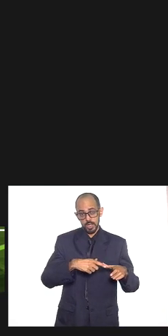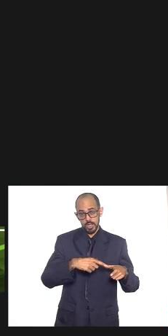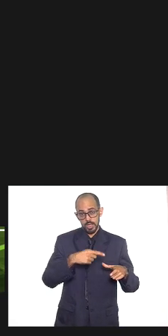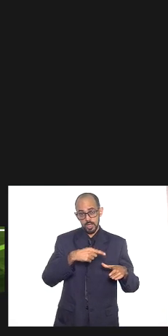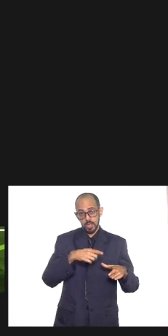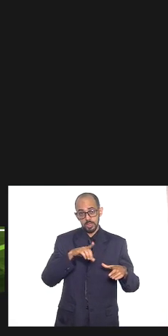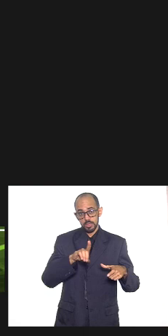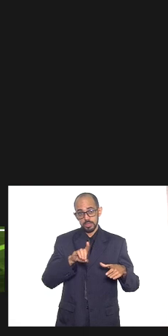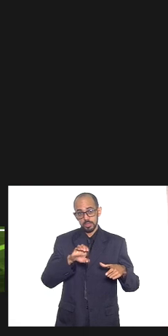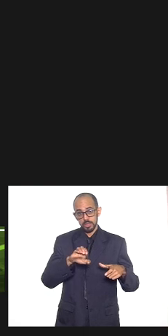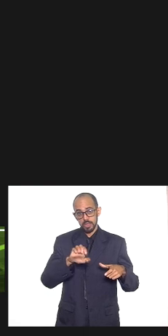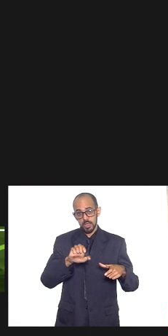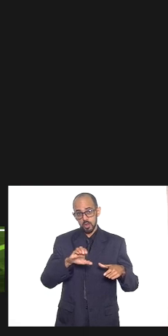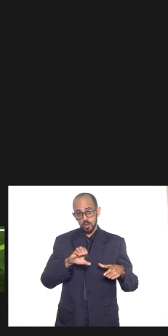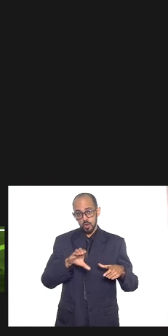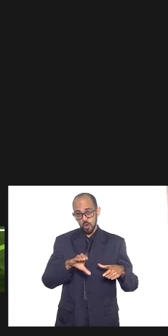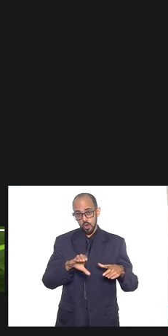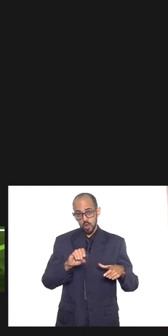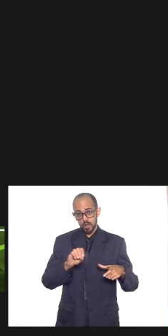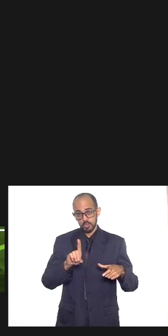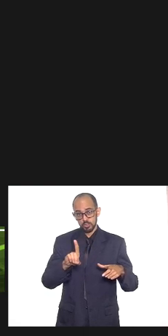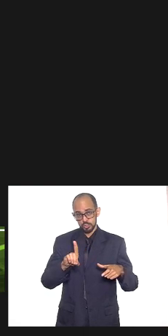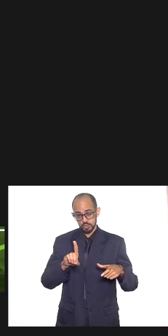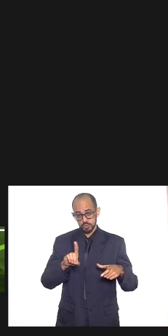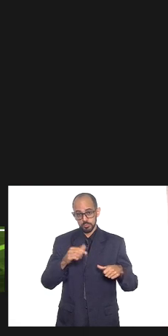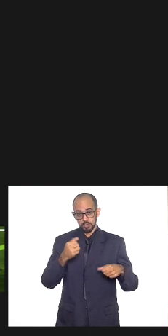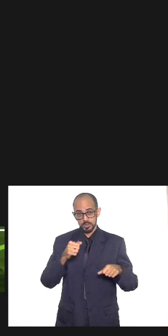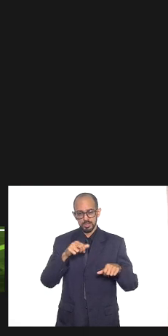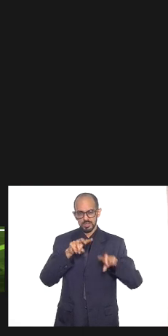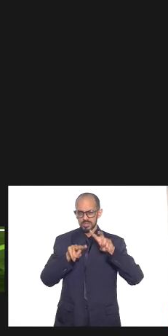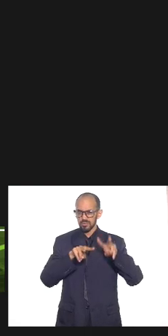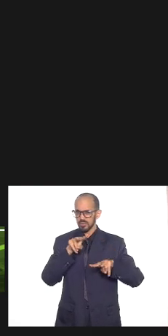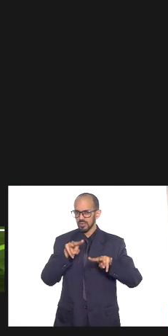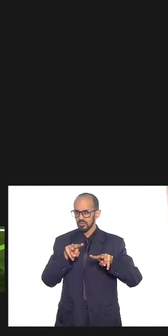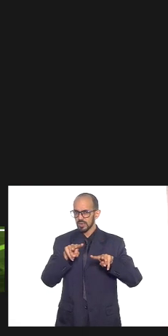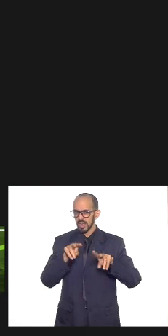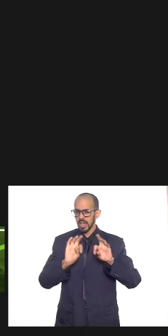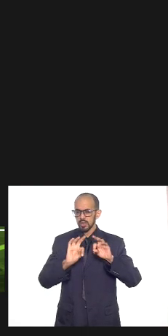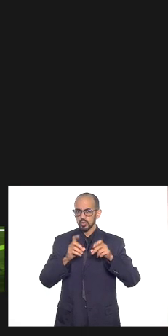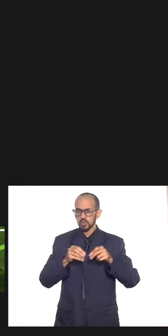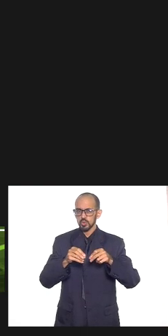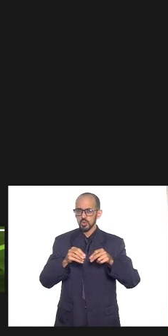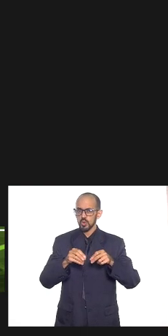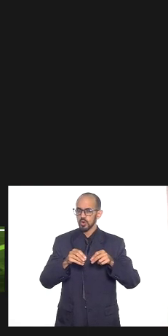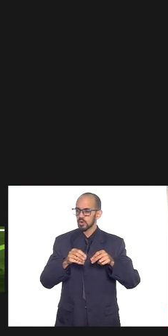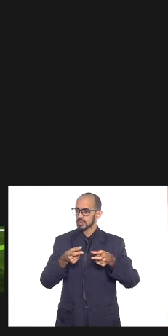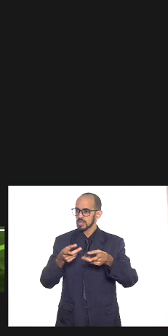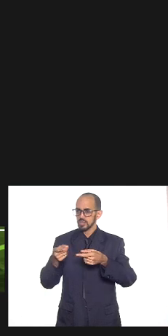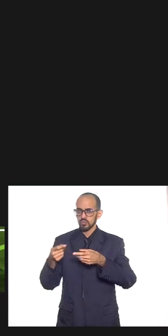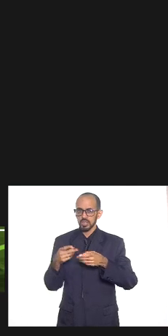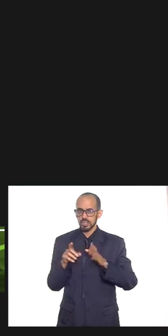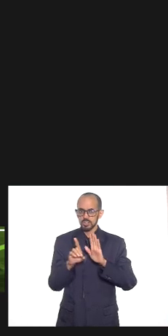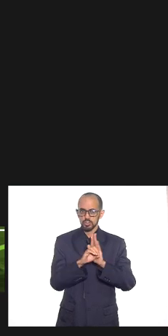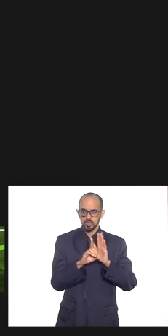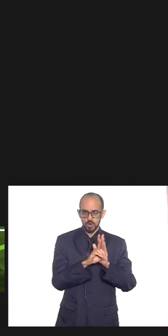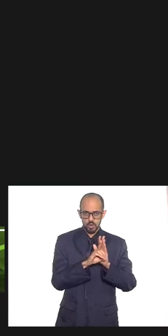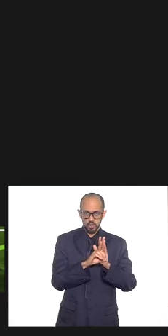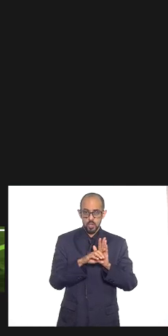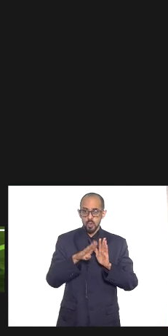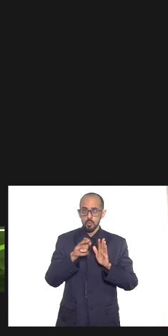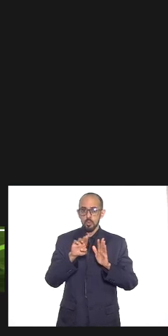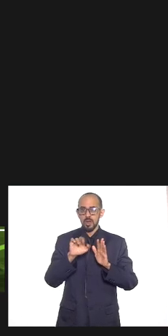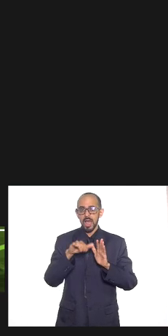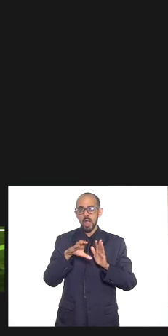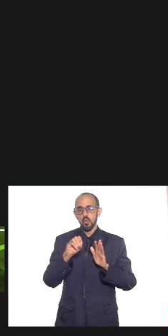uma delegacia que trabalha com macro a DECOD tem que enxergar os grandes interpostos de tráfico grandes movimentações o buraco do boi é algo